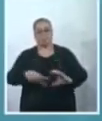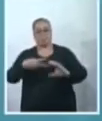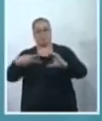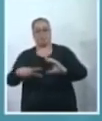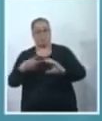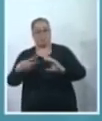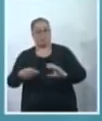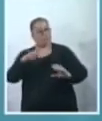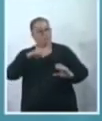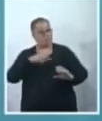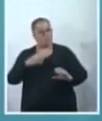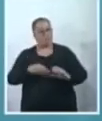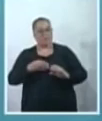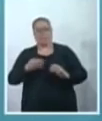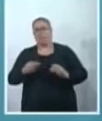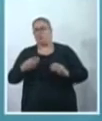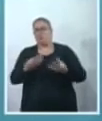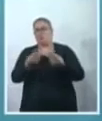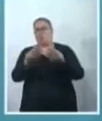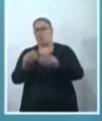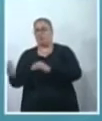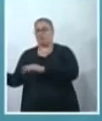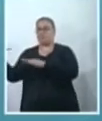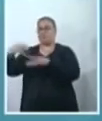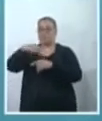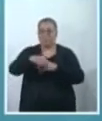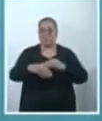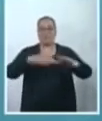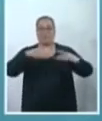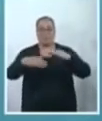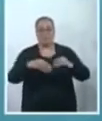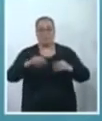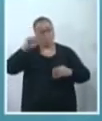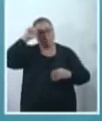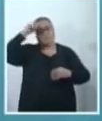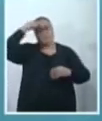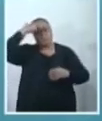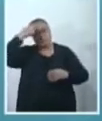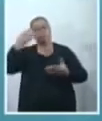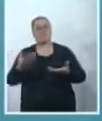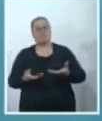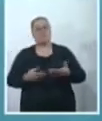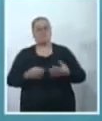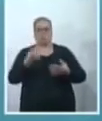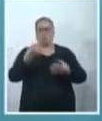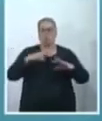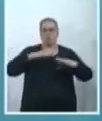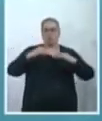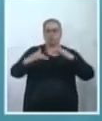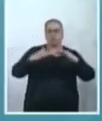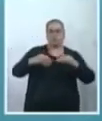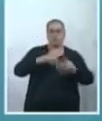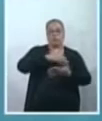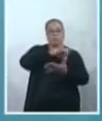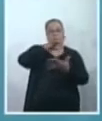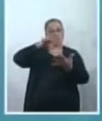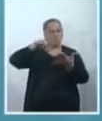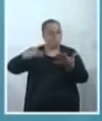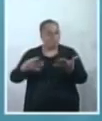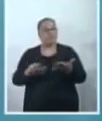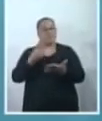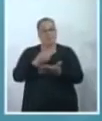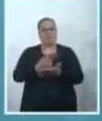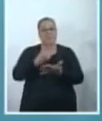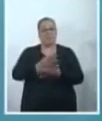nós temos muitas demandas chegando desse movimento negro, que são os movimentos, são vários e muito diversos,